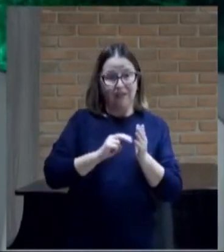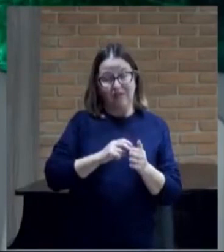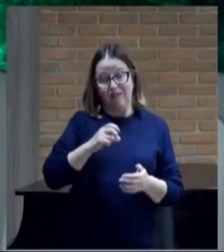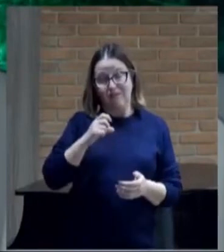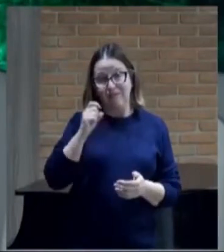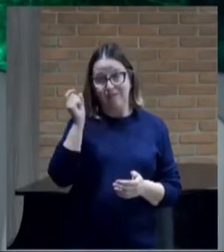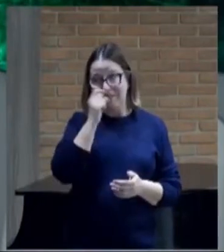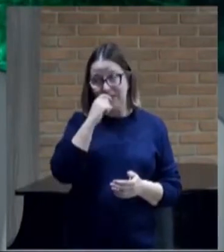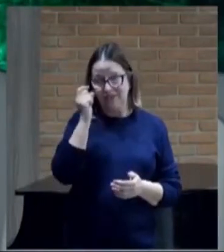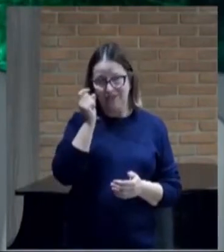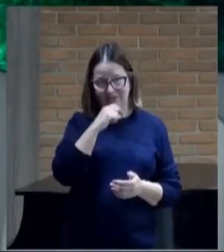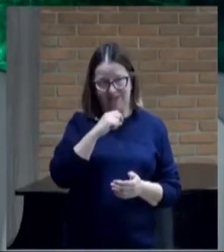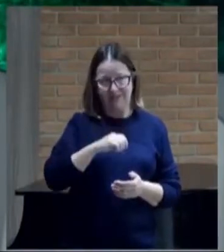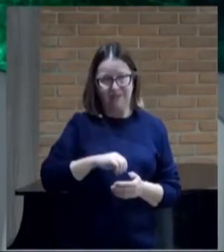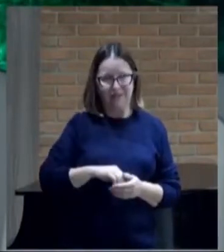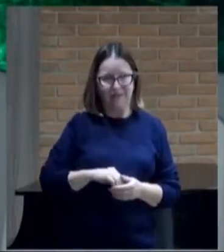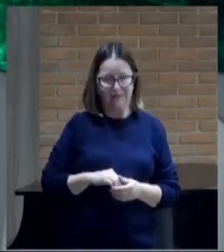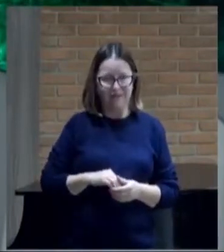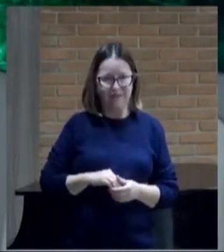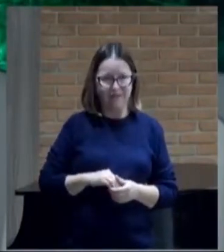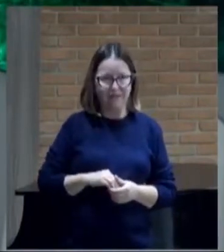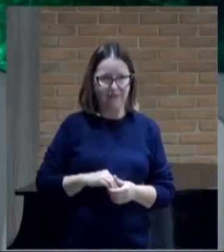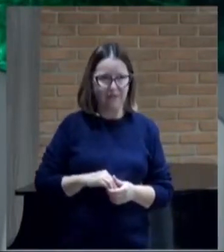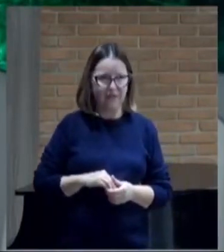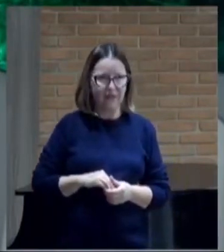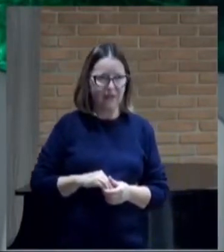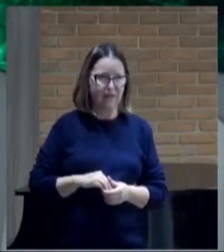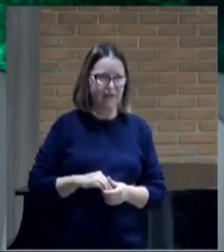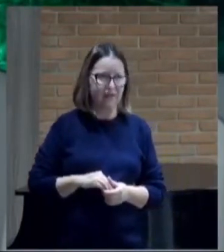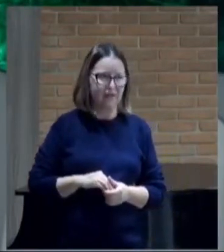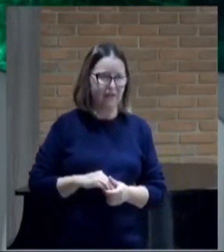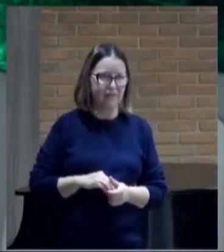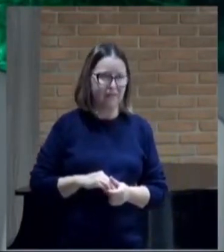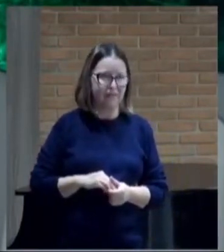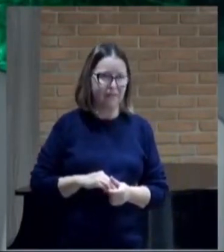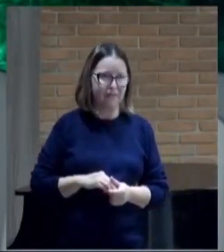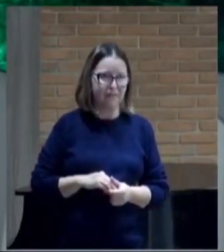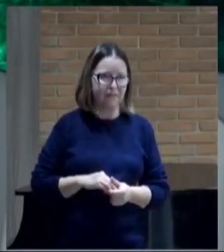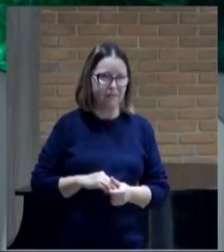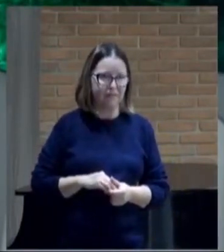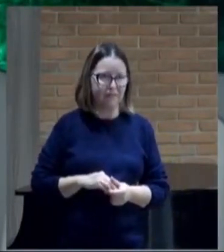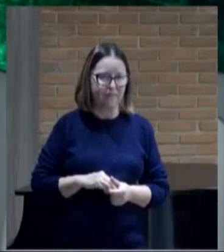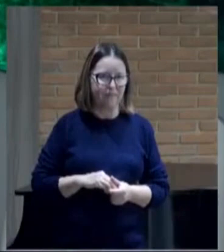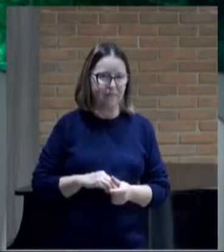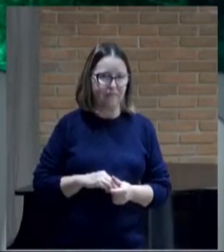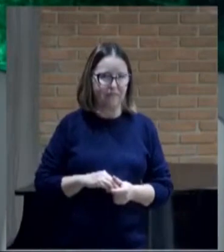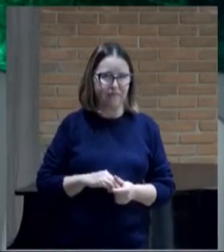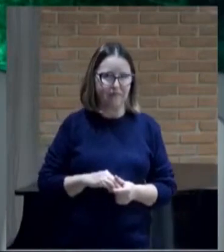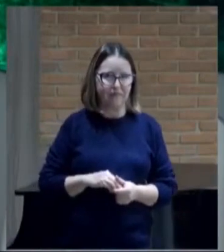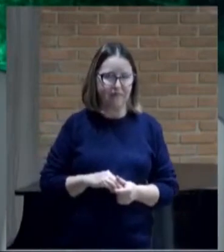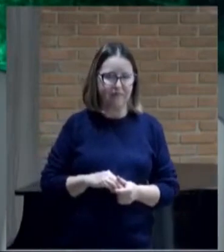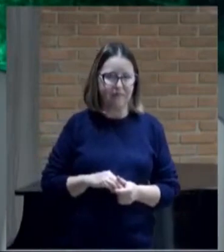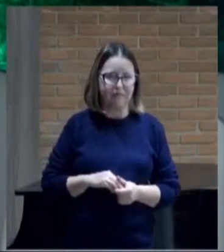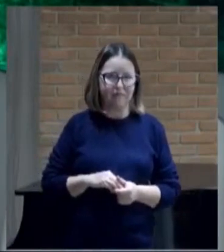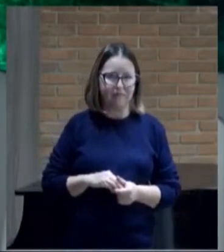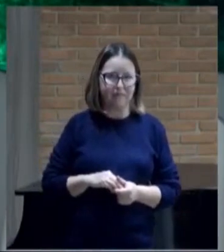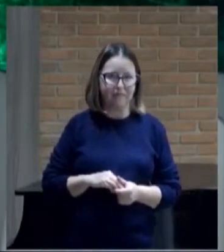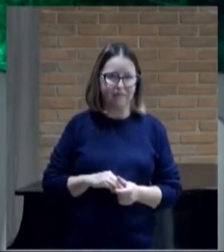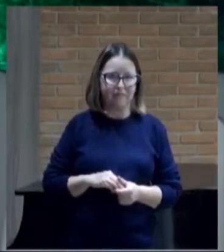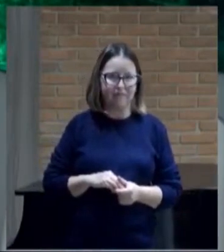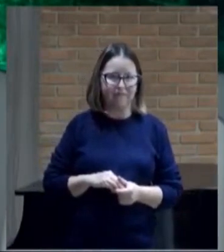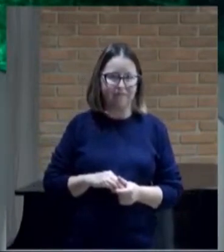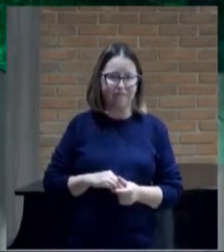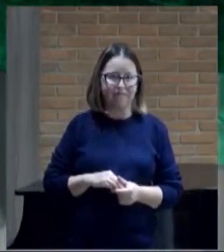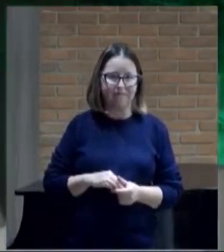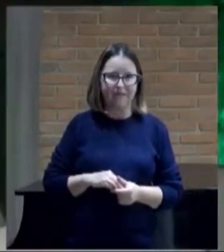De gerar este estado, de deixar as pessoas, sem a